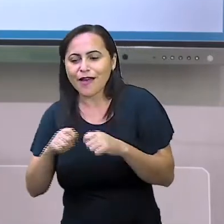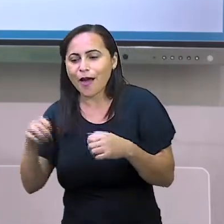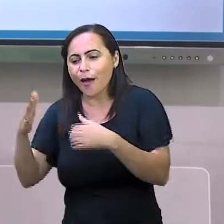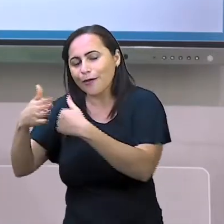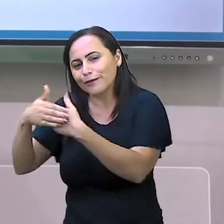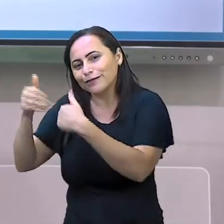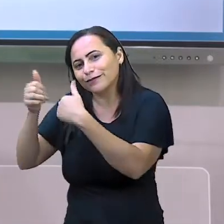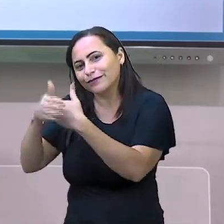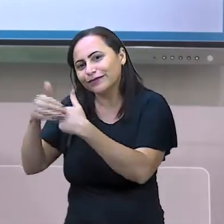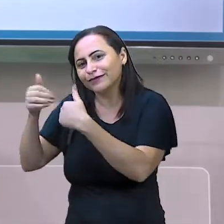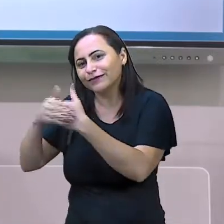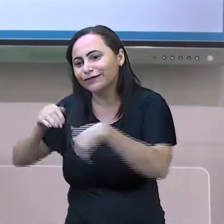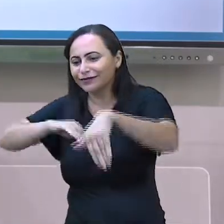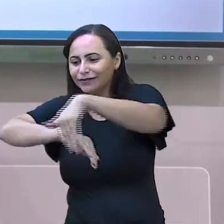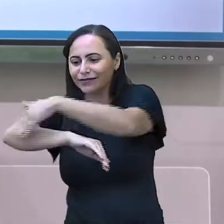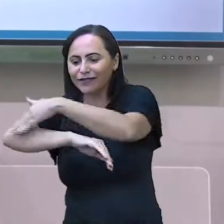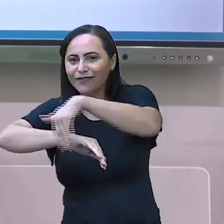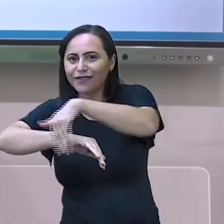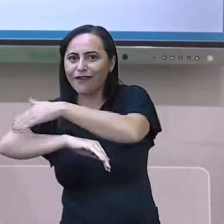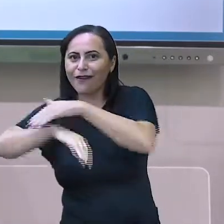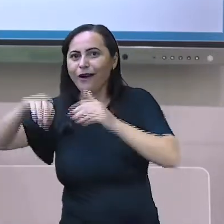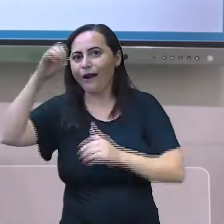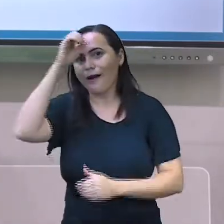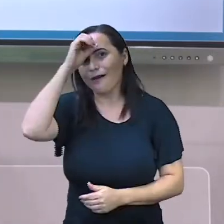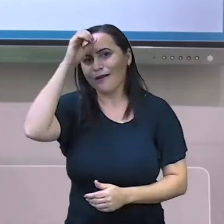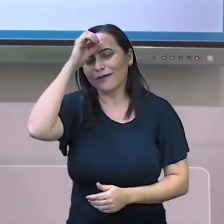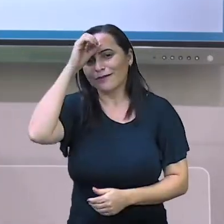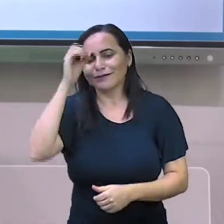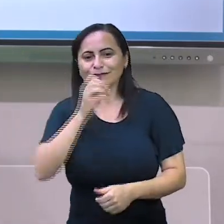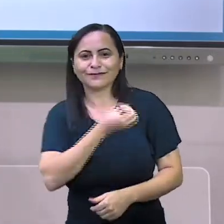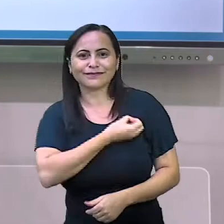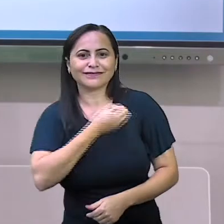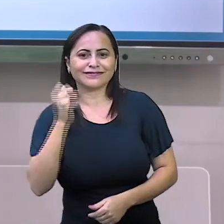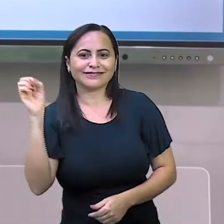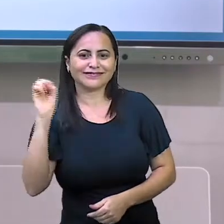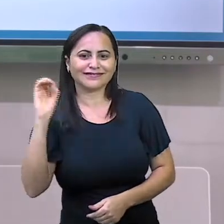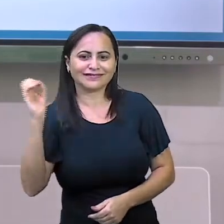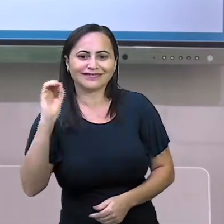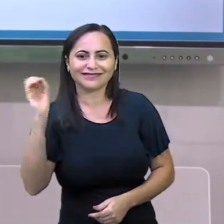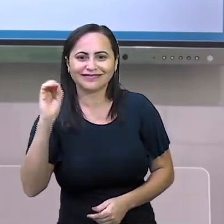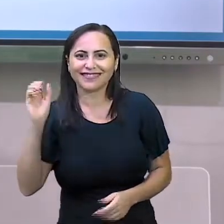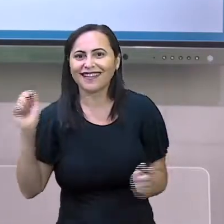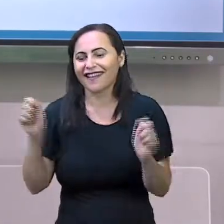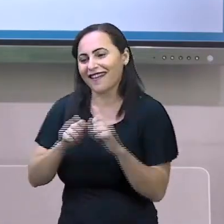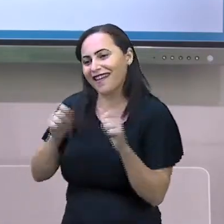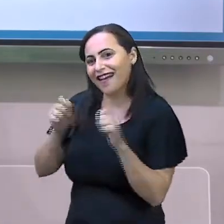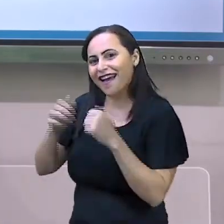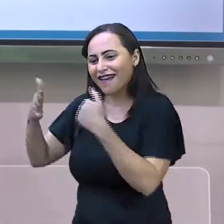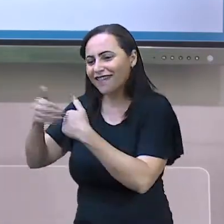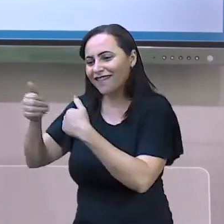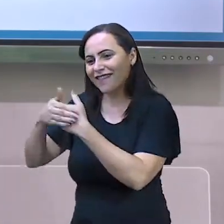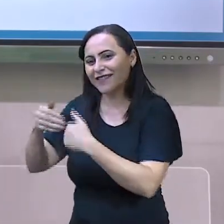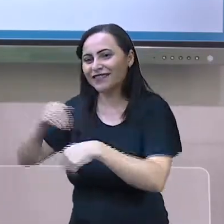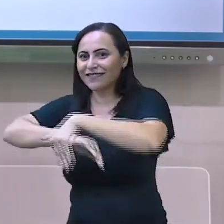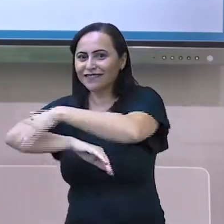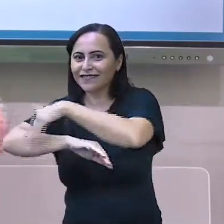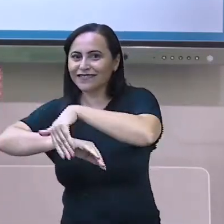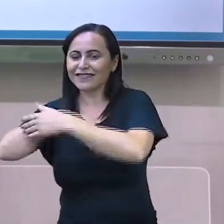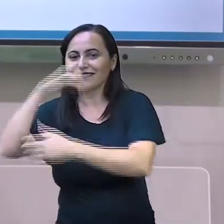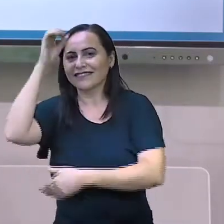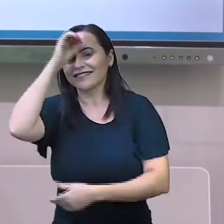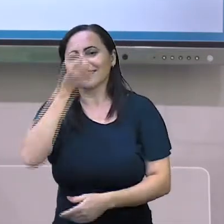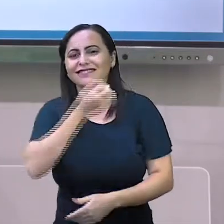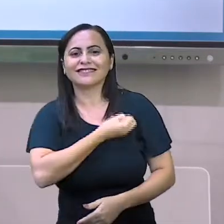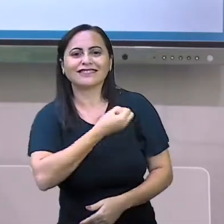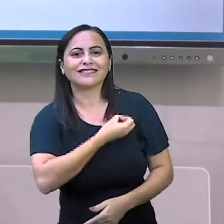zero Na rua dos bobos, número zero Mas era feita como isso é zero Na rua dos bobos, número